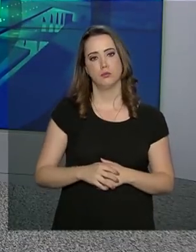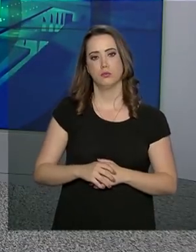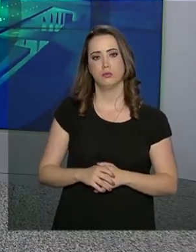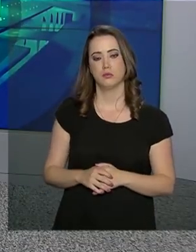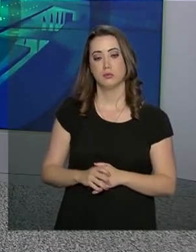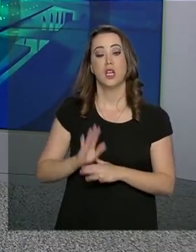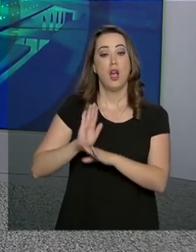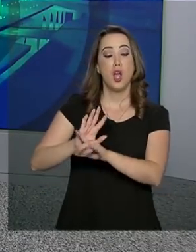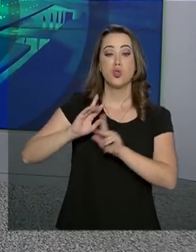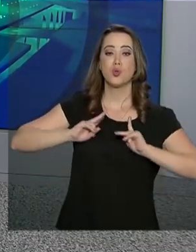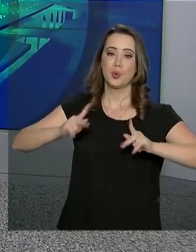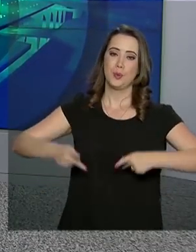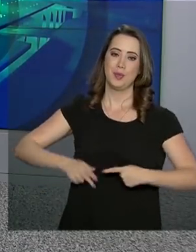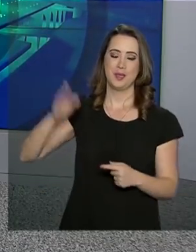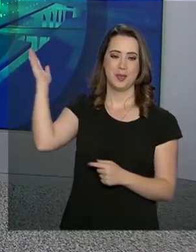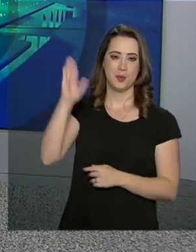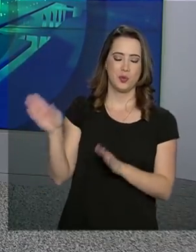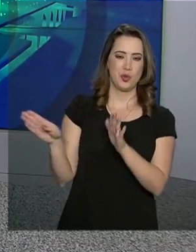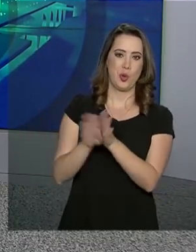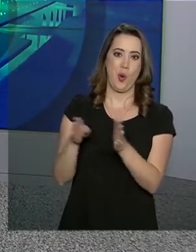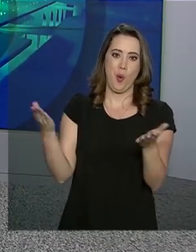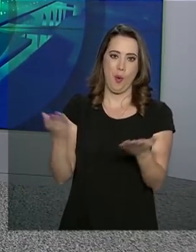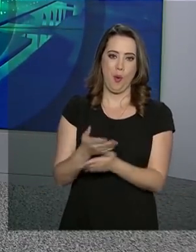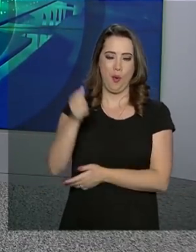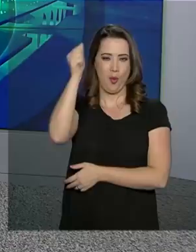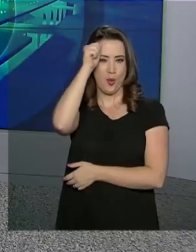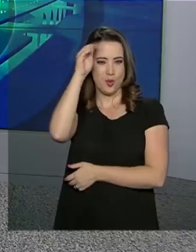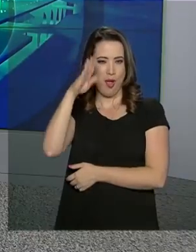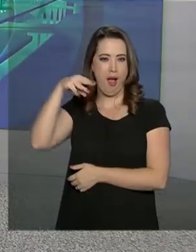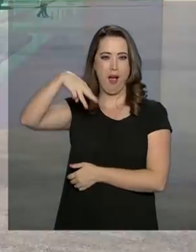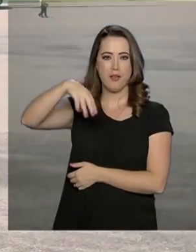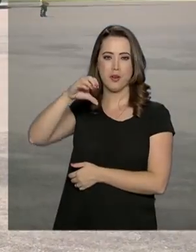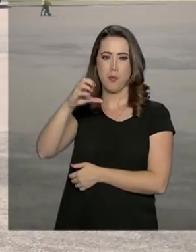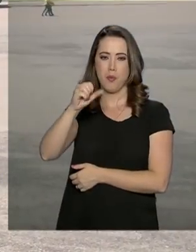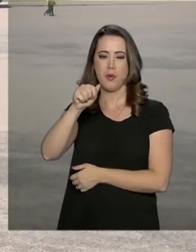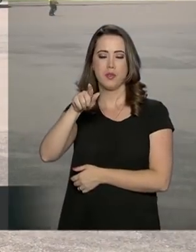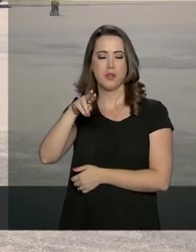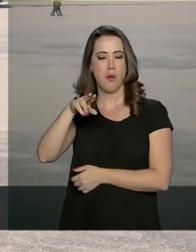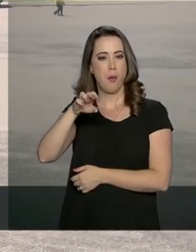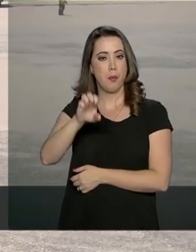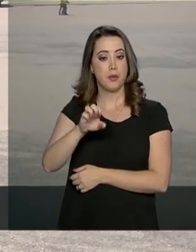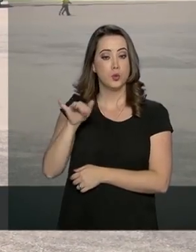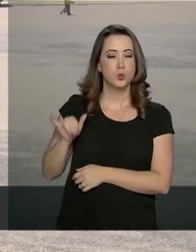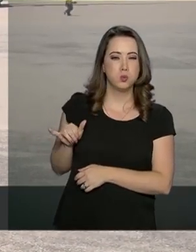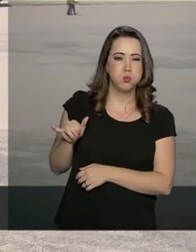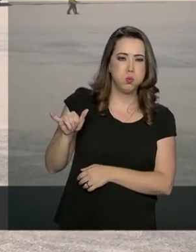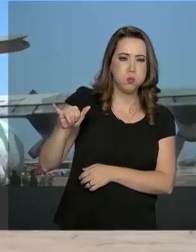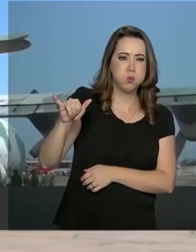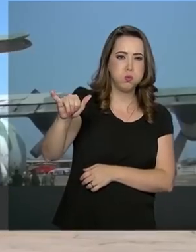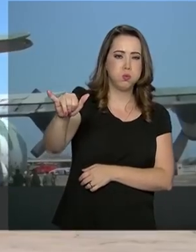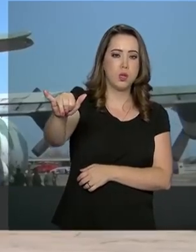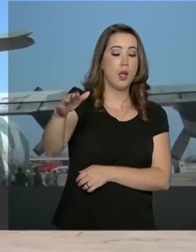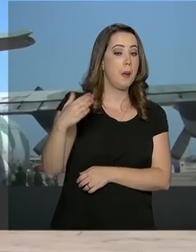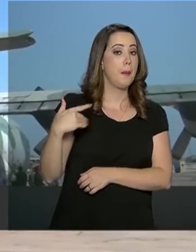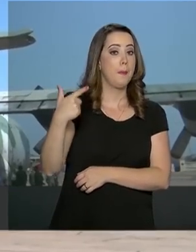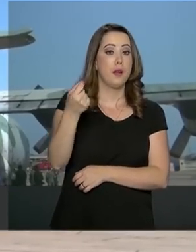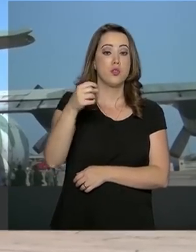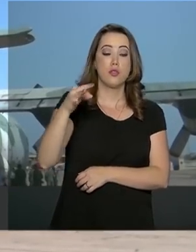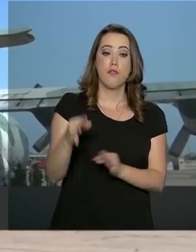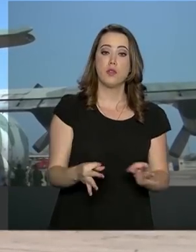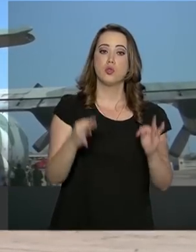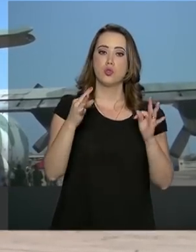humanitária brasileira chegou hoje a Moçambique. As aeronaves da Força Aérea Brasileira transportaram mais de 20